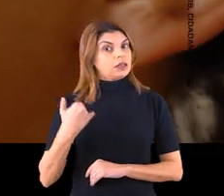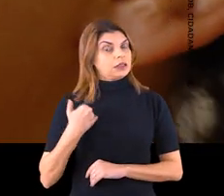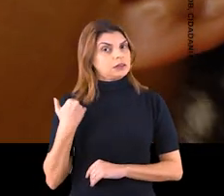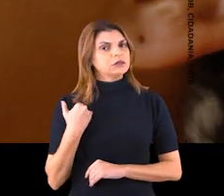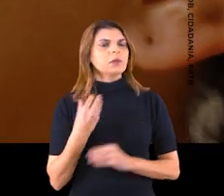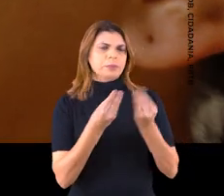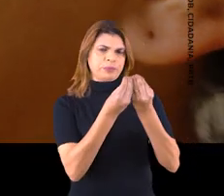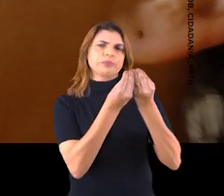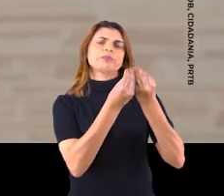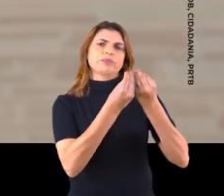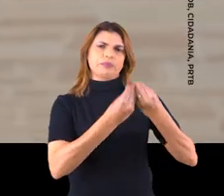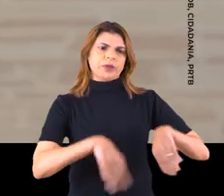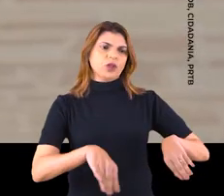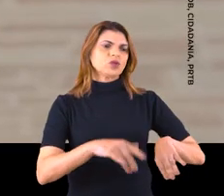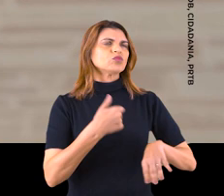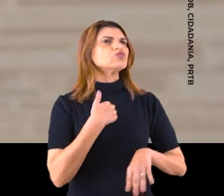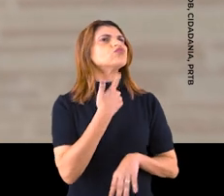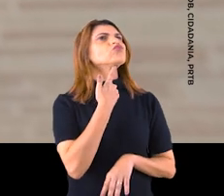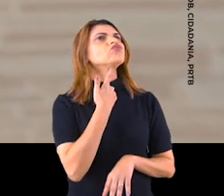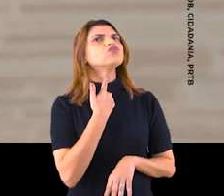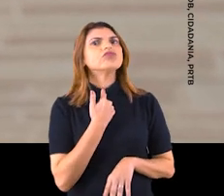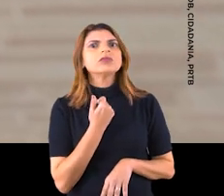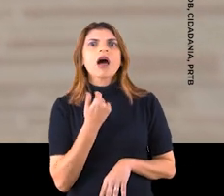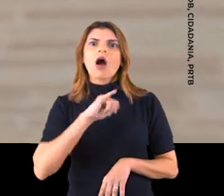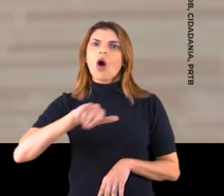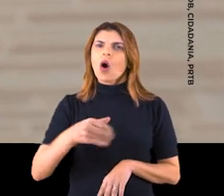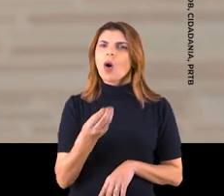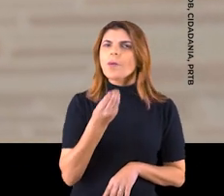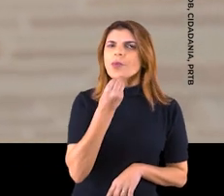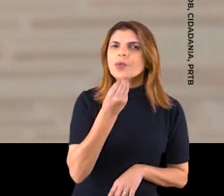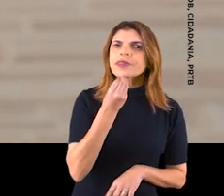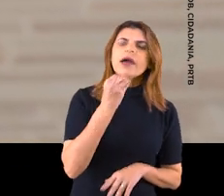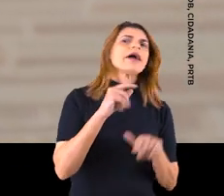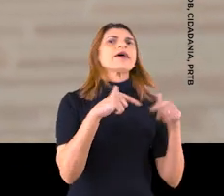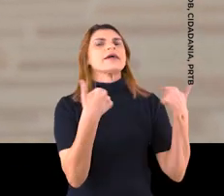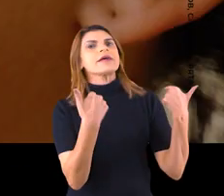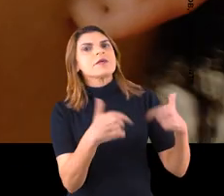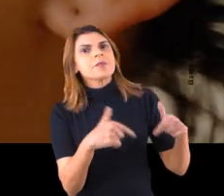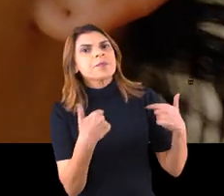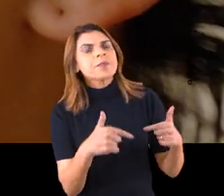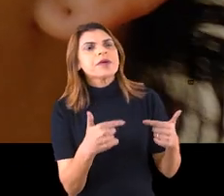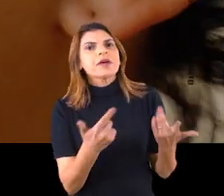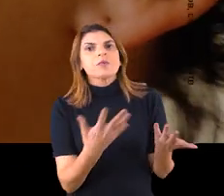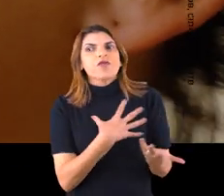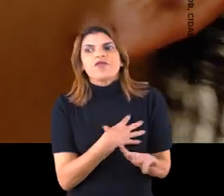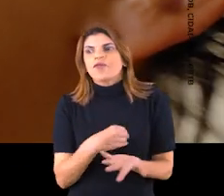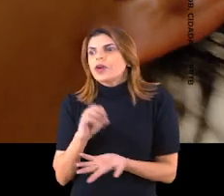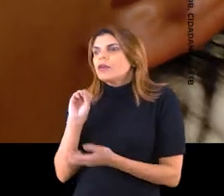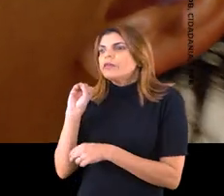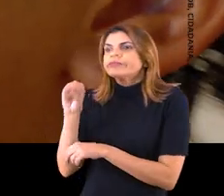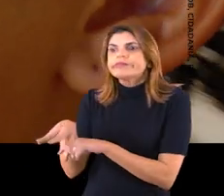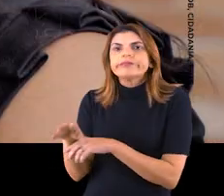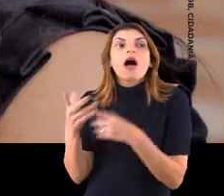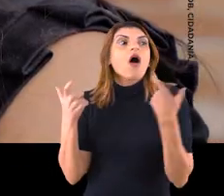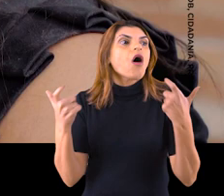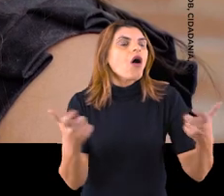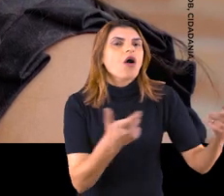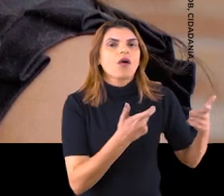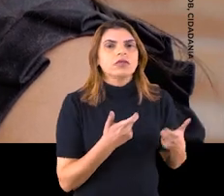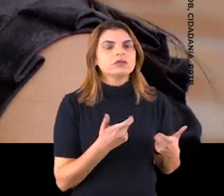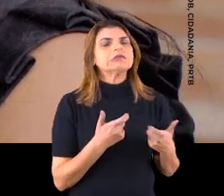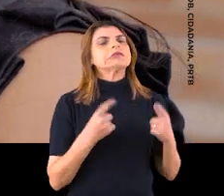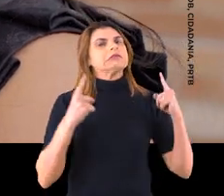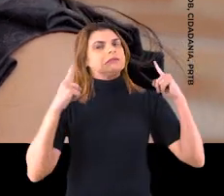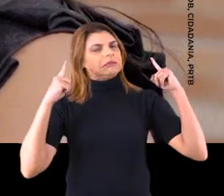Prejudica muito, porque eu já perdi várias oportunidades de emprego por não ter com quem deixar meu filho e poder pagar, É, vai ser